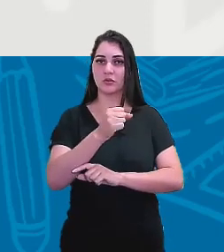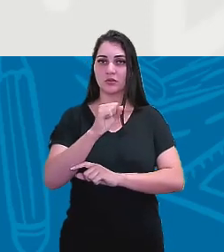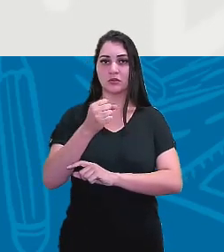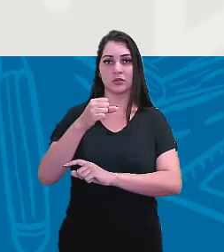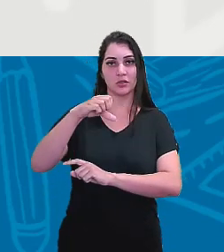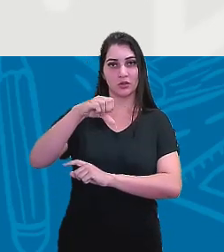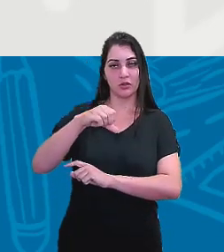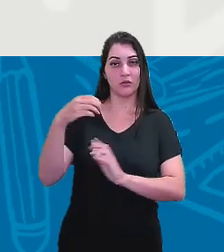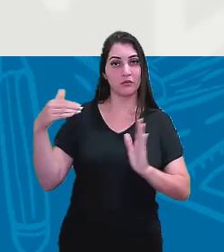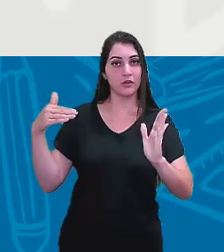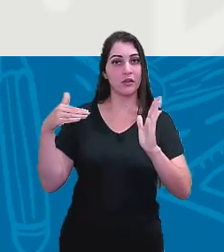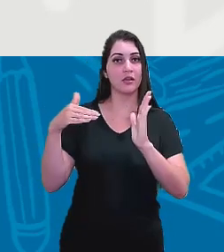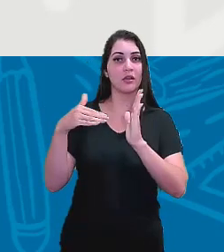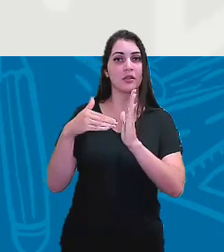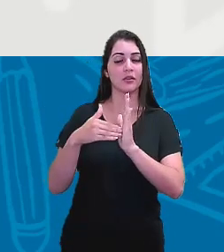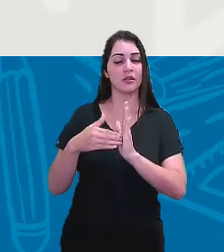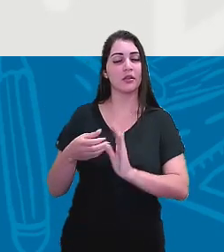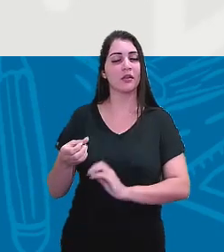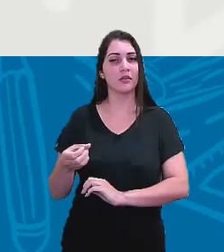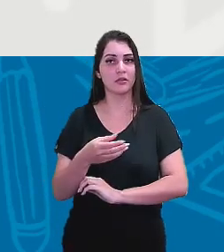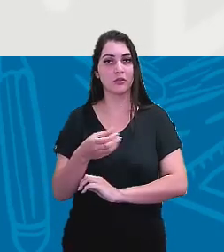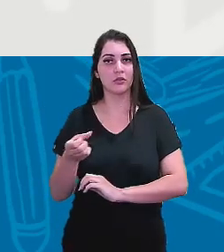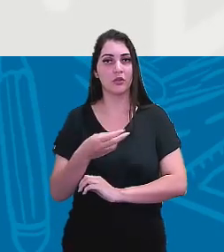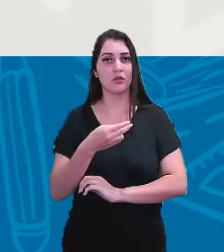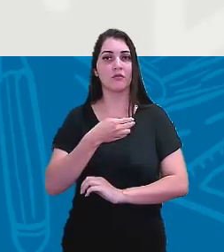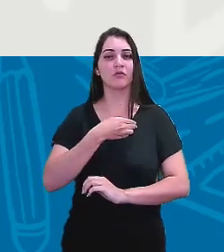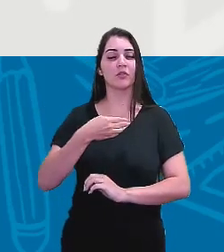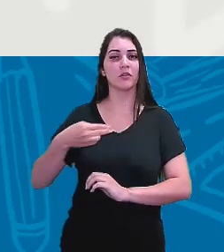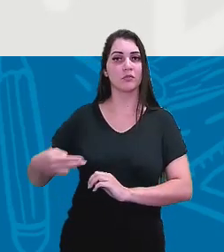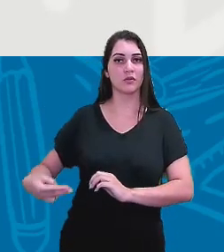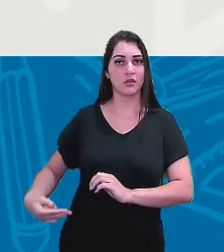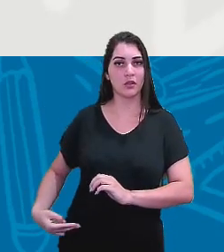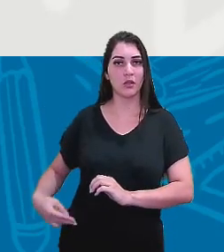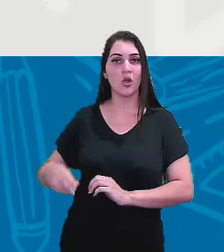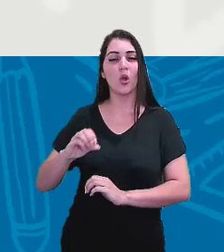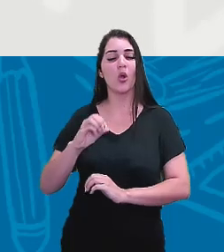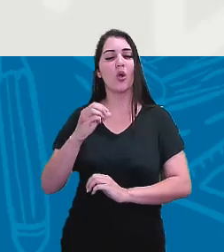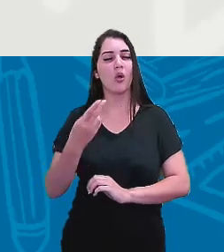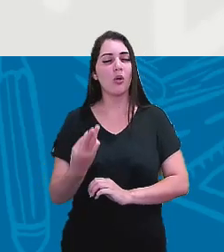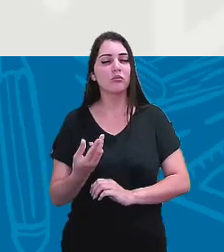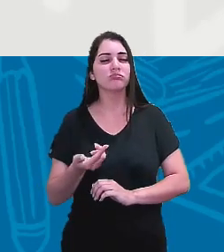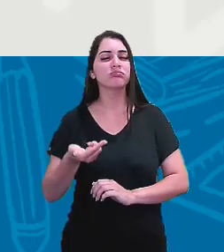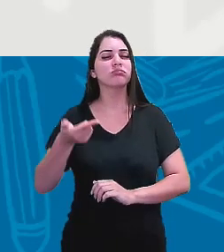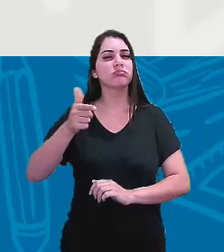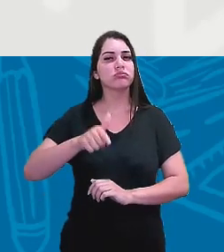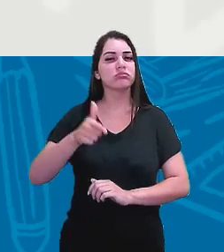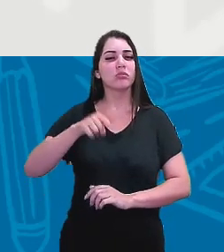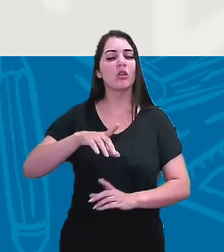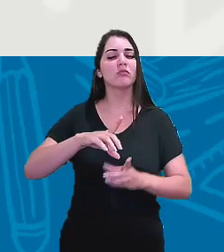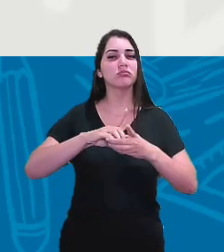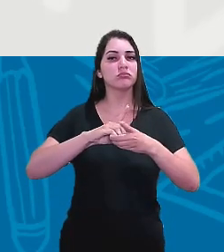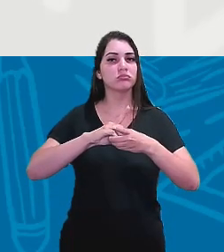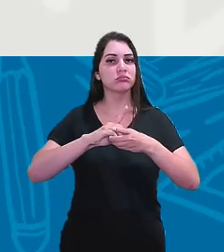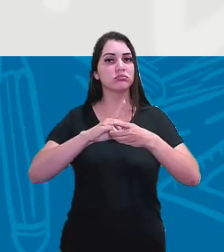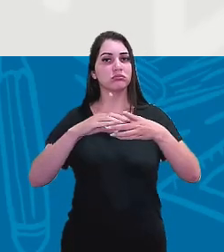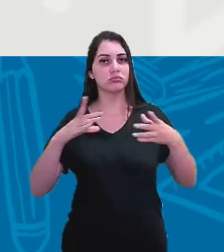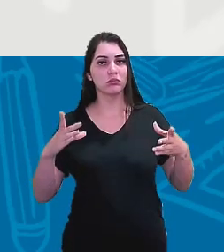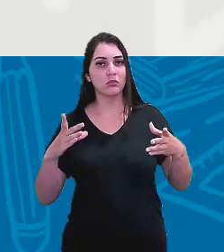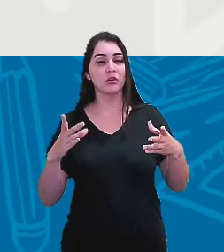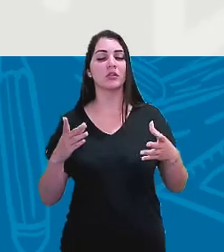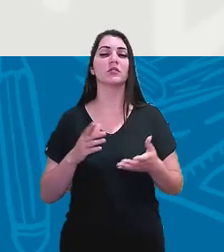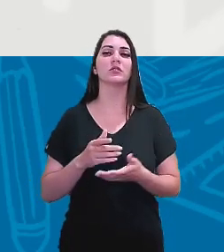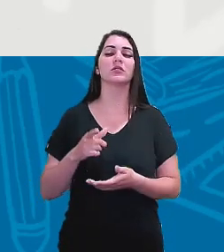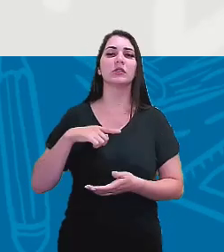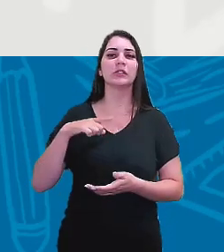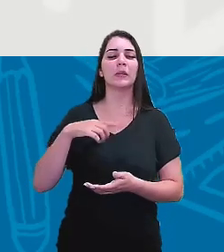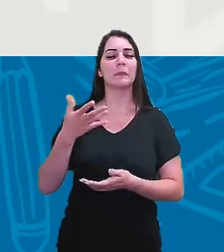essa nova República ou período de redemocratização que a gente vem ter ali por